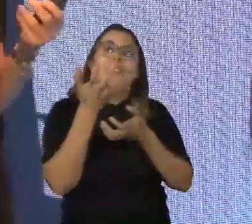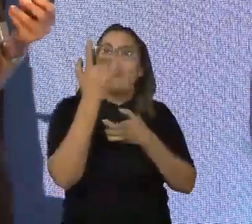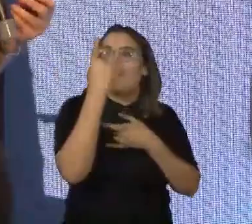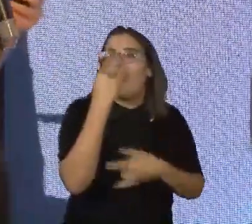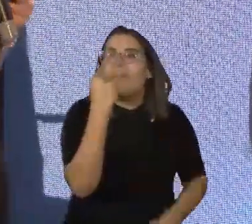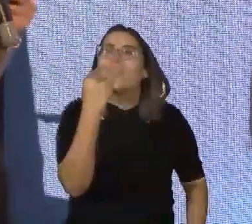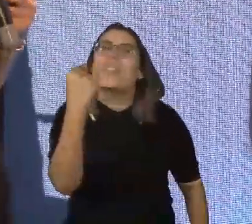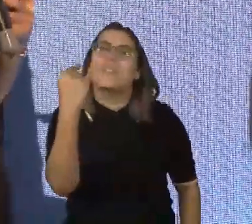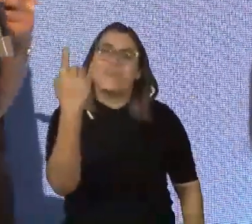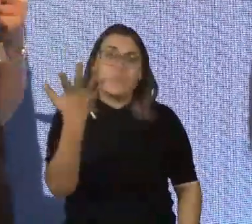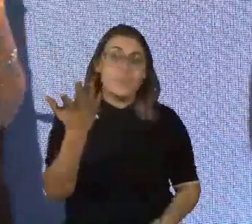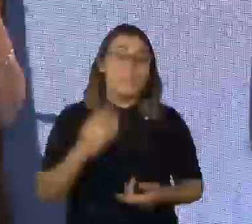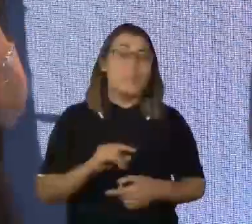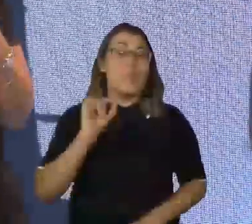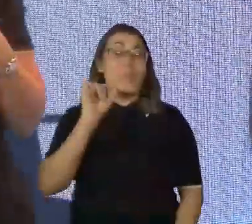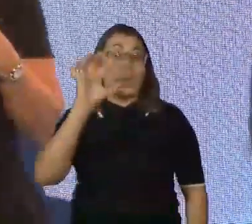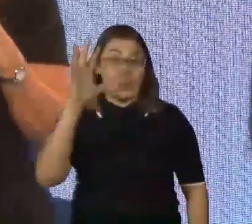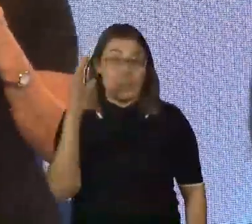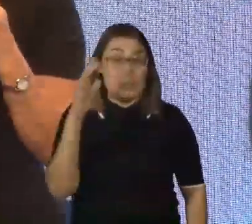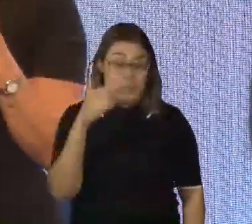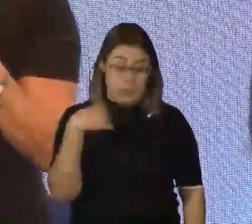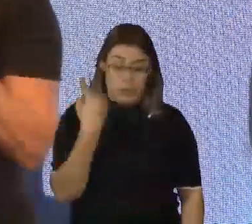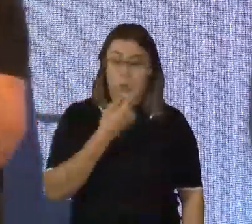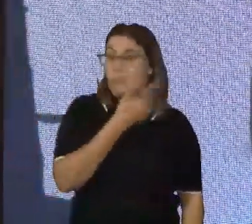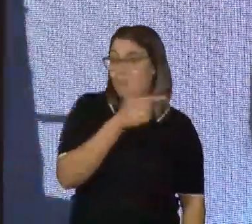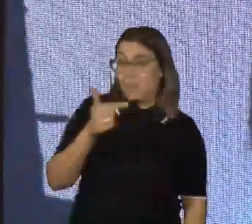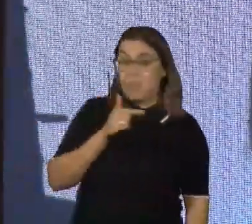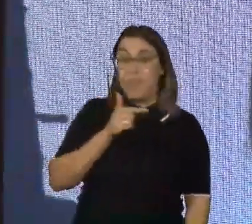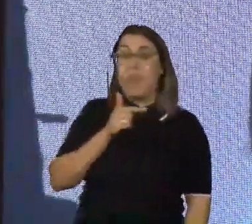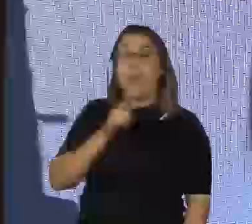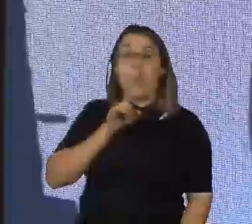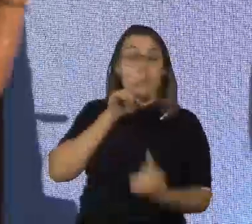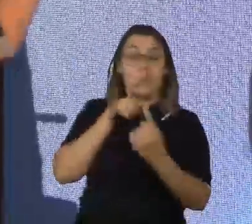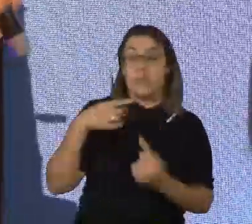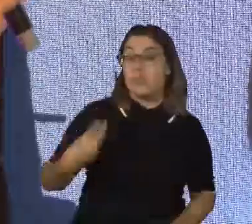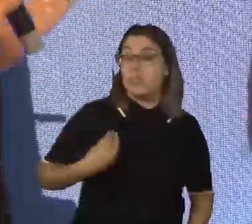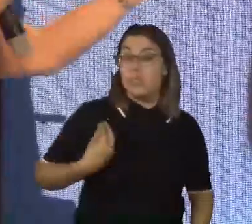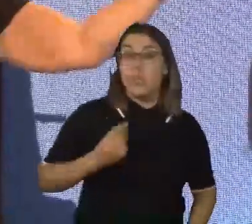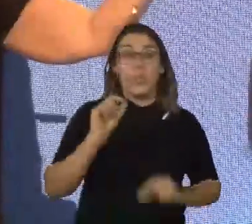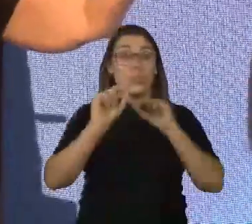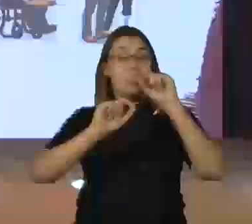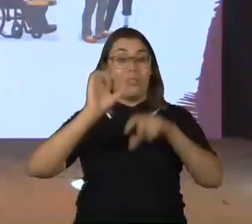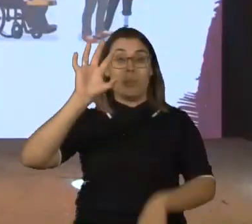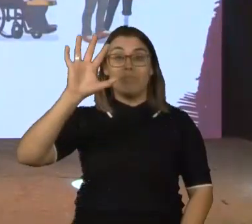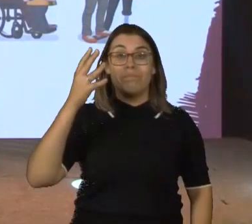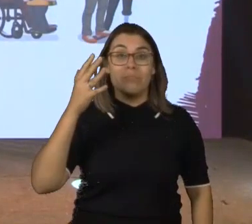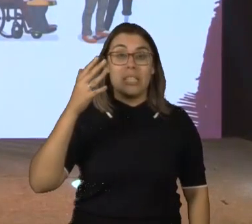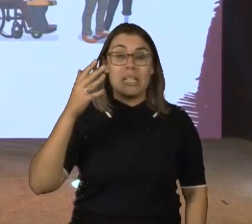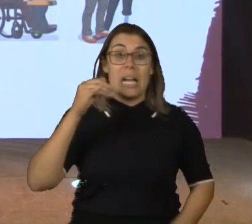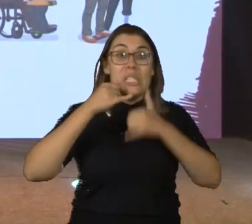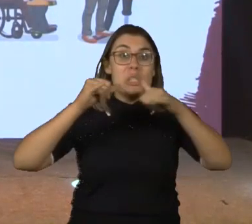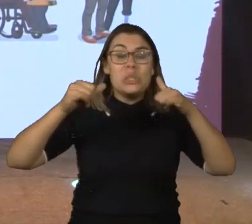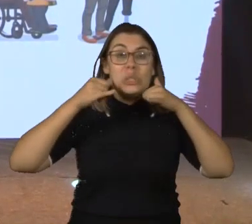e o que acontece? Se a gente não tiver um projeto de vida a curto prazo, para onde vai toda essa energia?